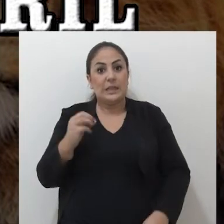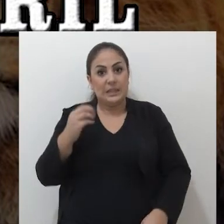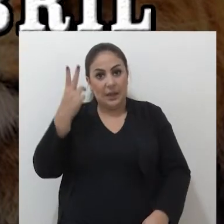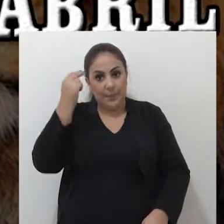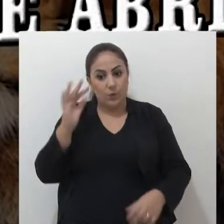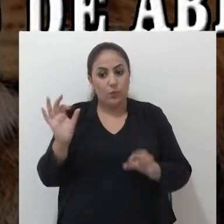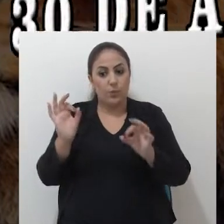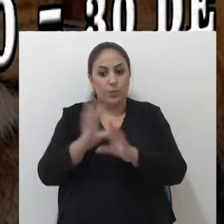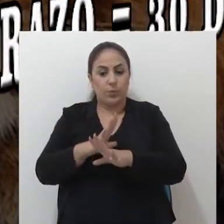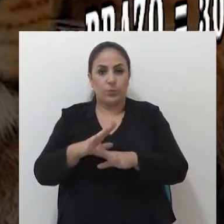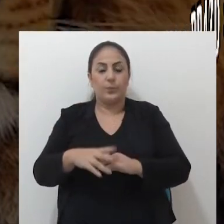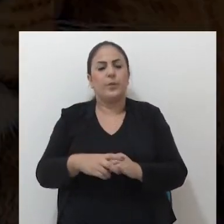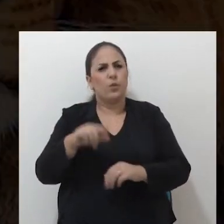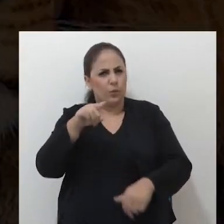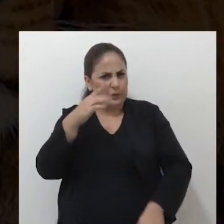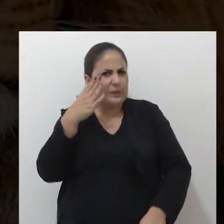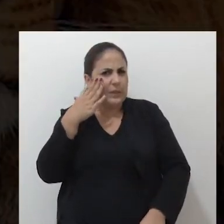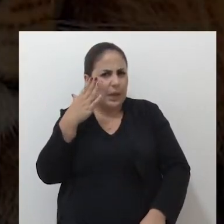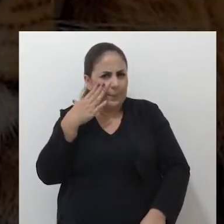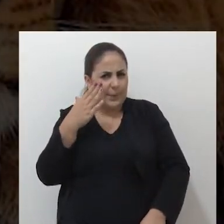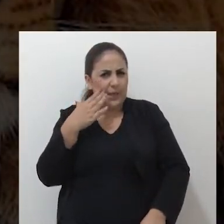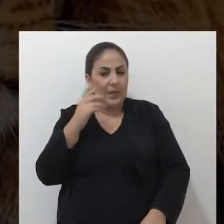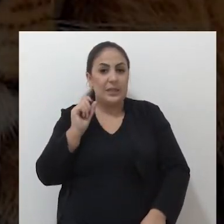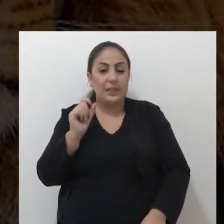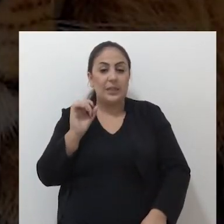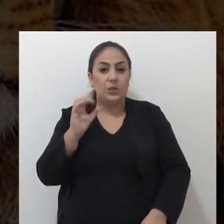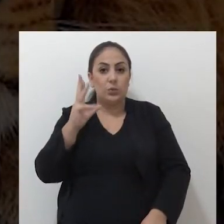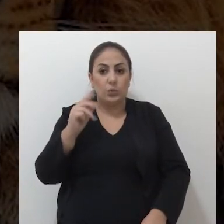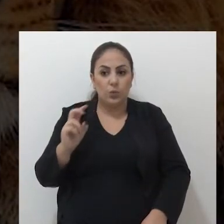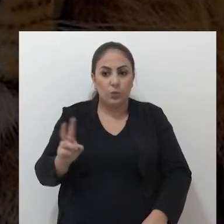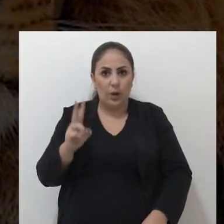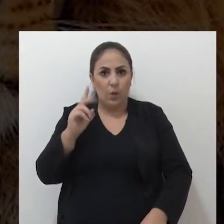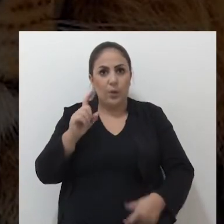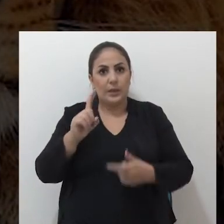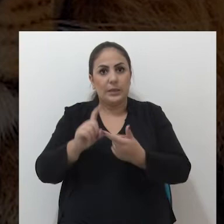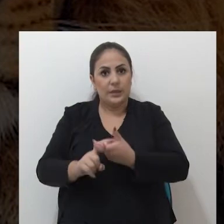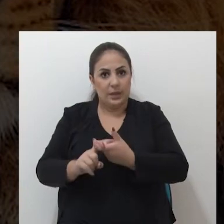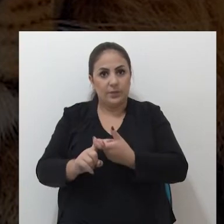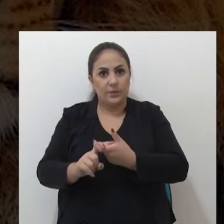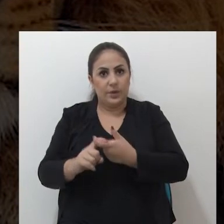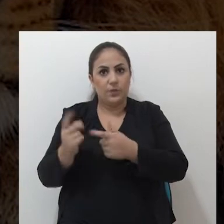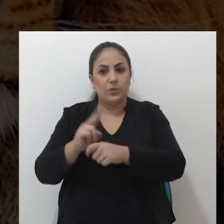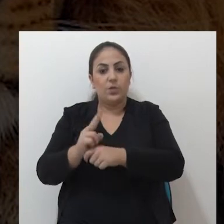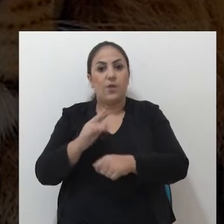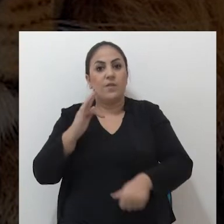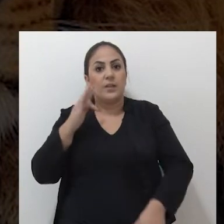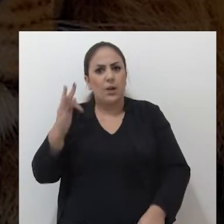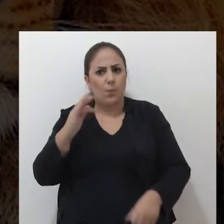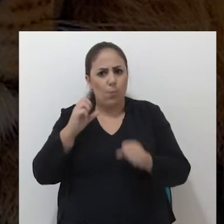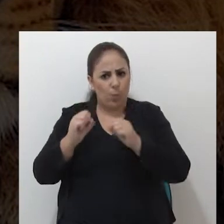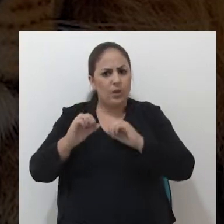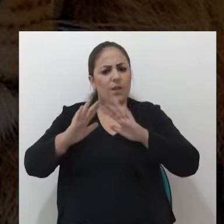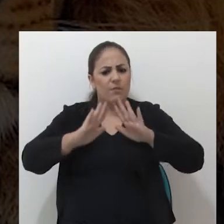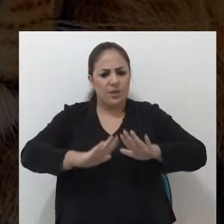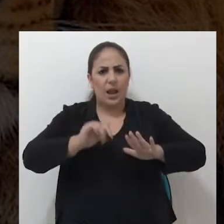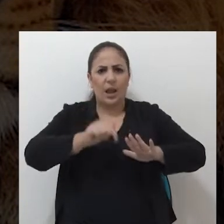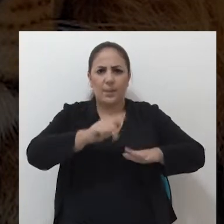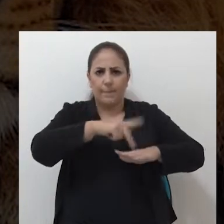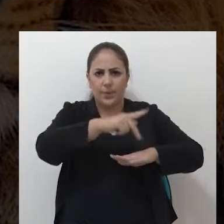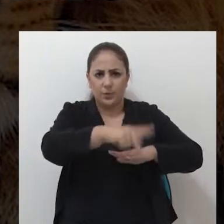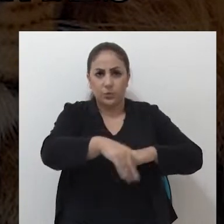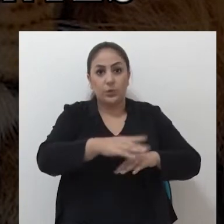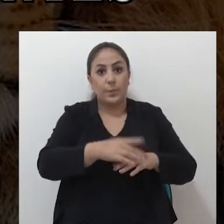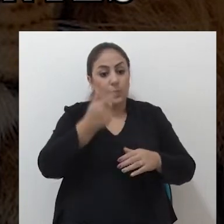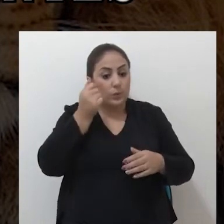em 30 de abril. Mas você sabia que boa parte dos valores devidos ao Fisco Federal poderia ficar